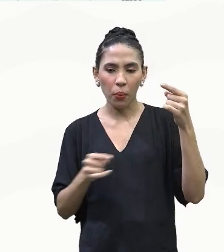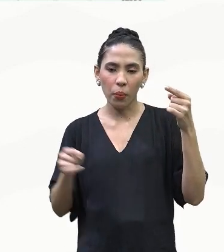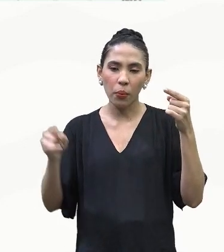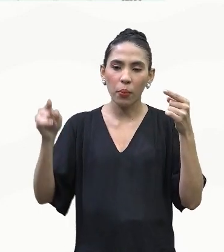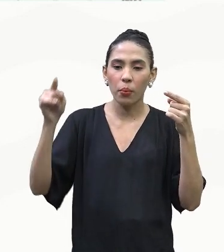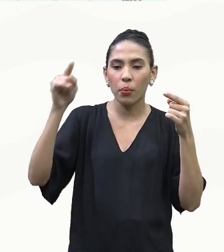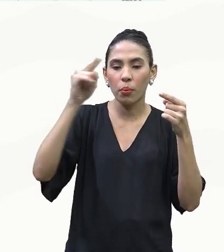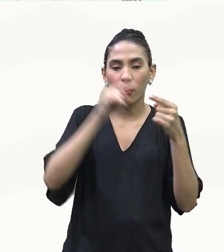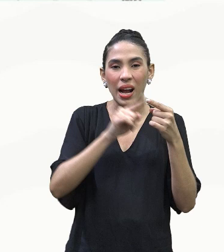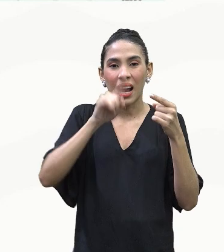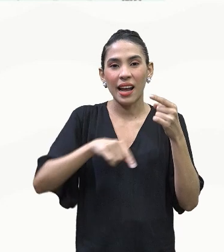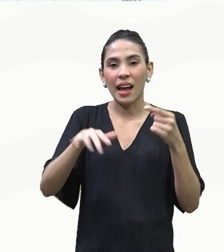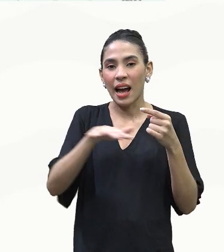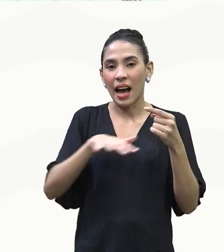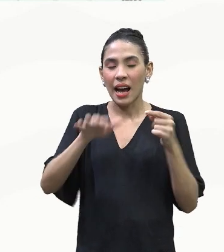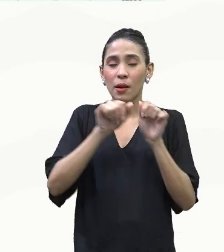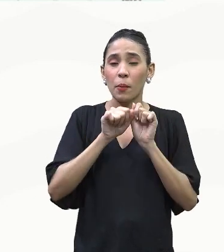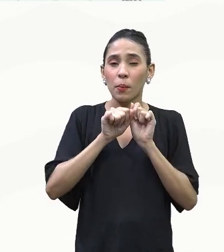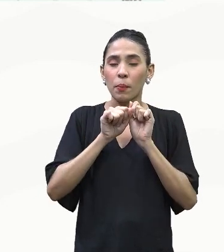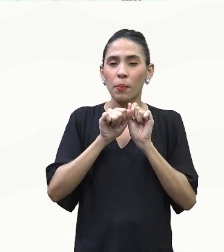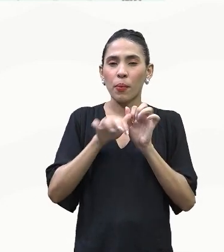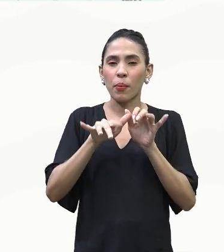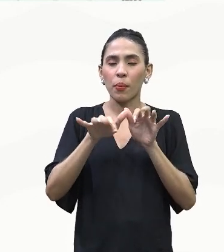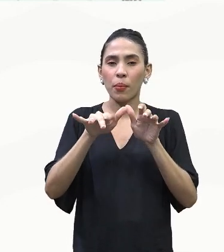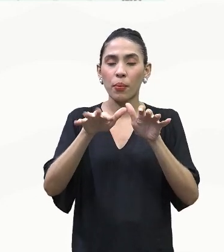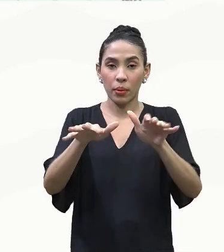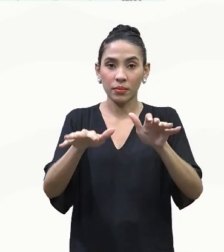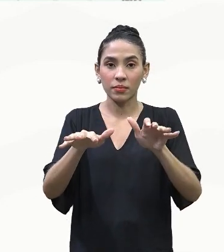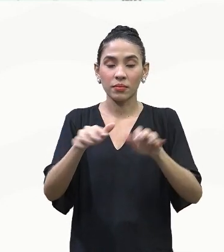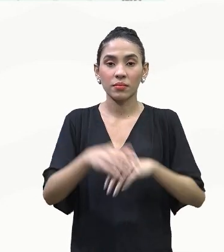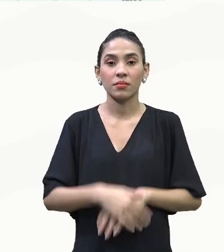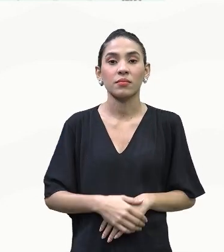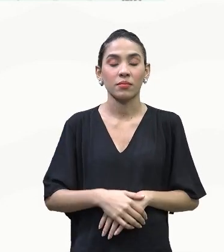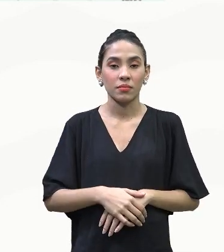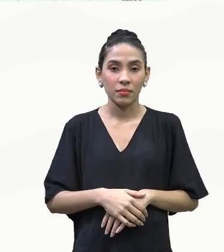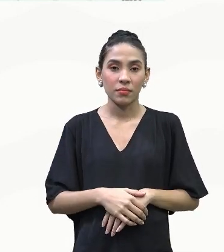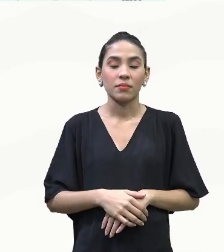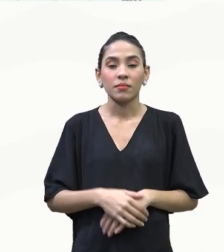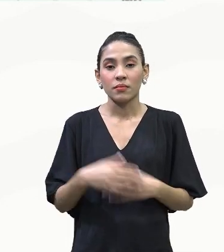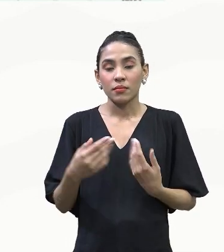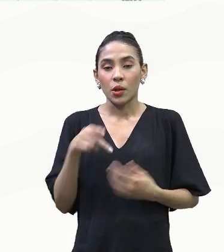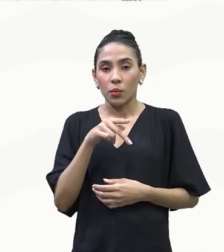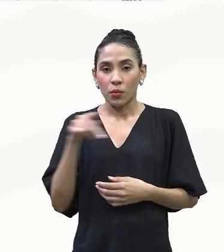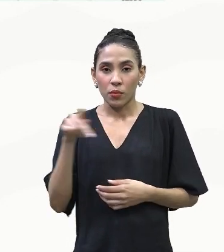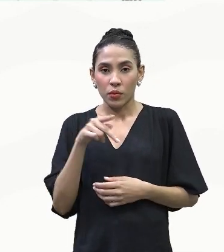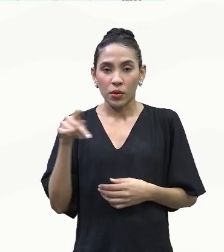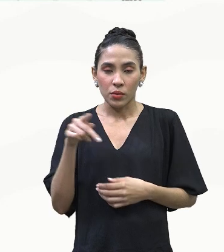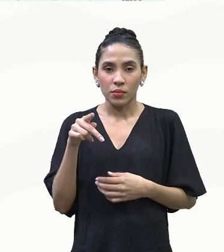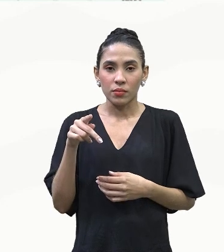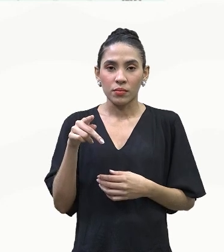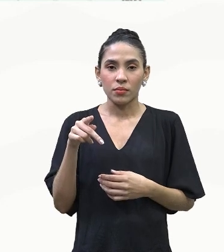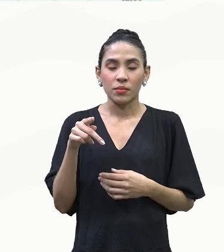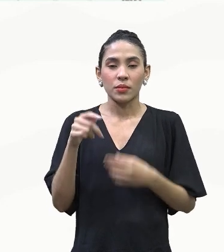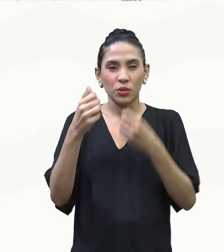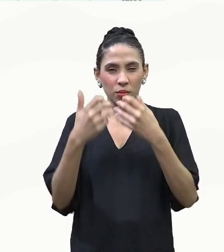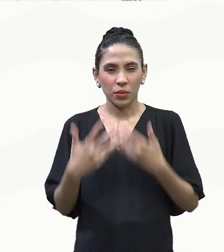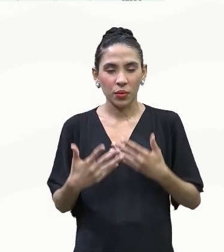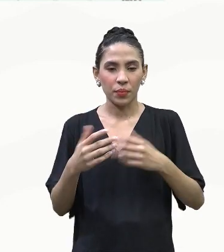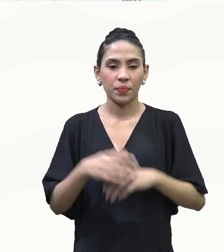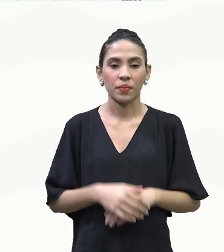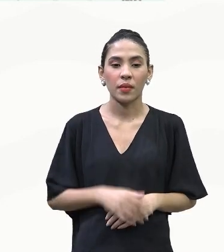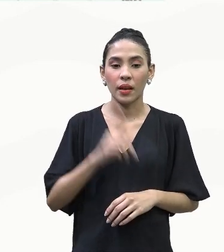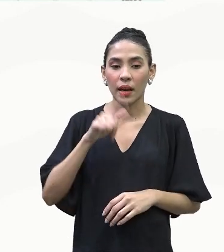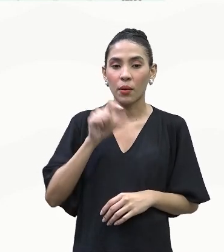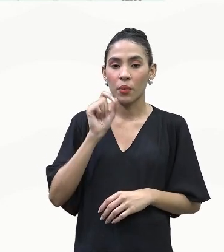essa grande área que vai se expandindo. A parte da expansão agrícola da fronteira agrícola que o professor Ananias trouxe